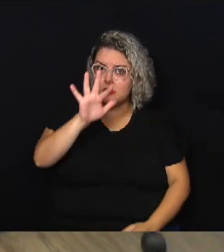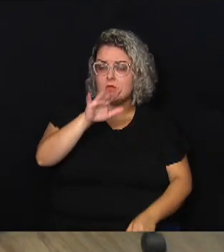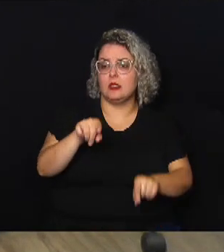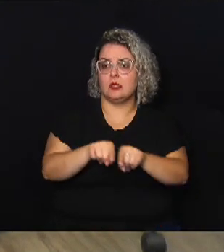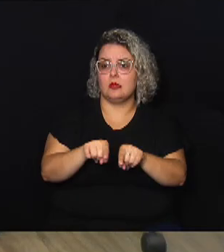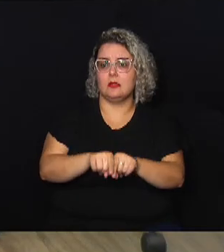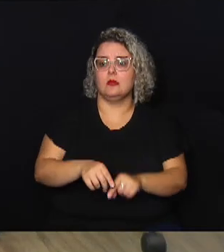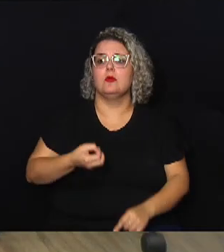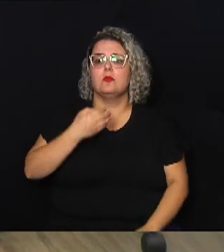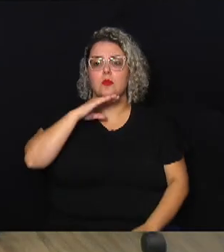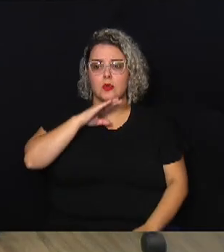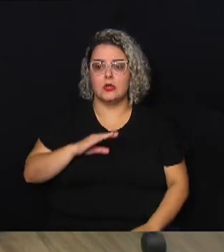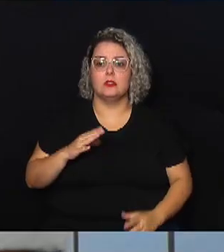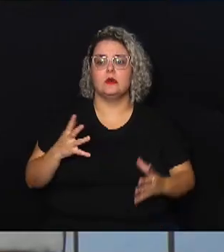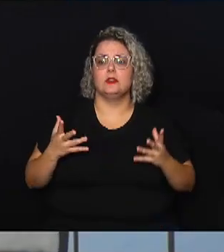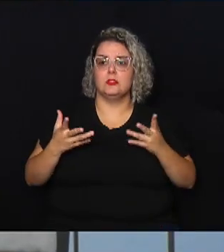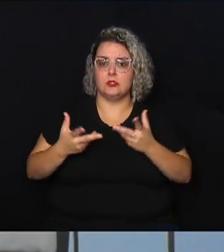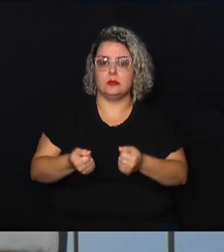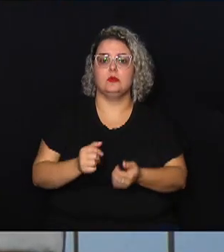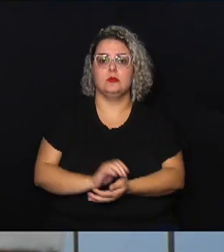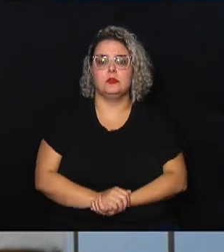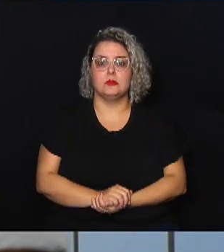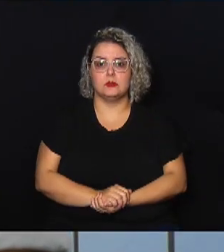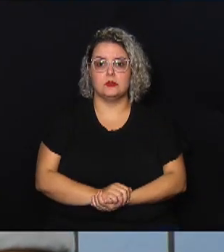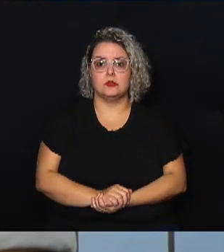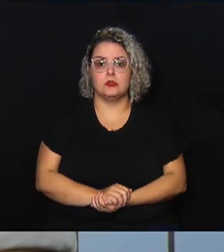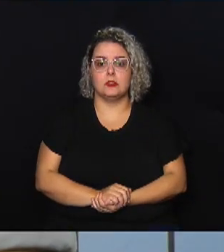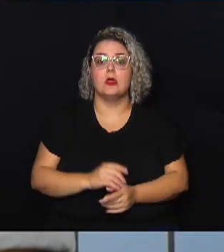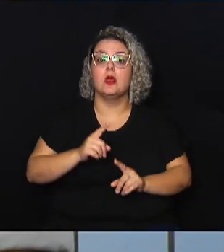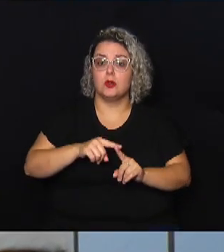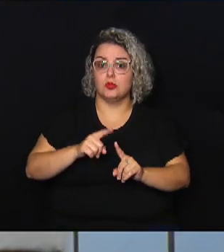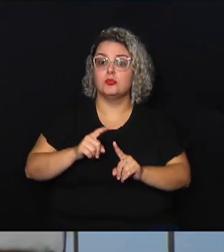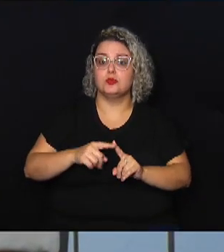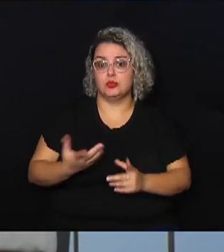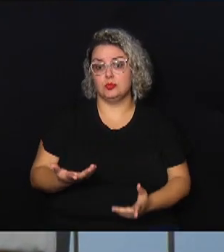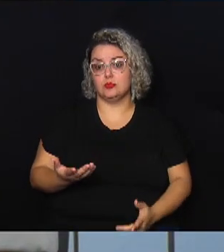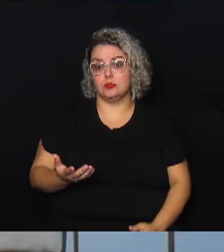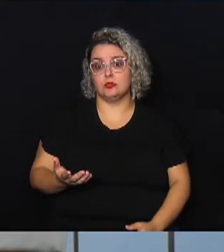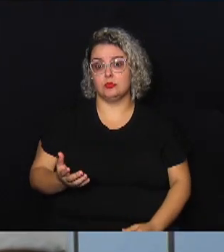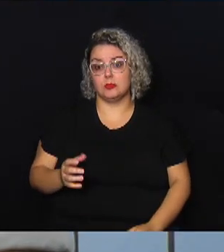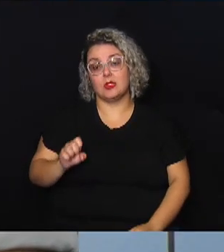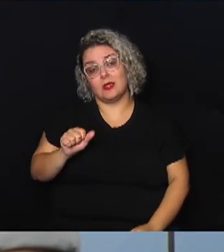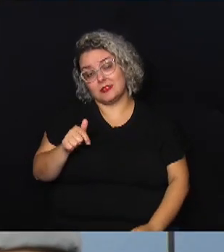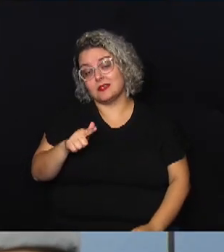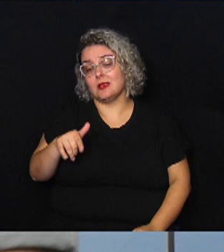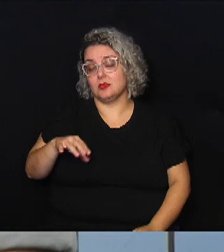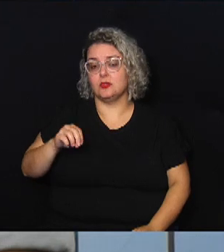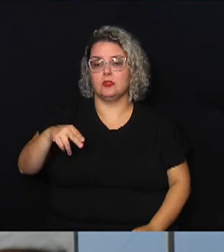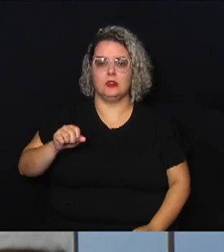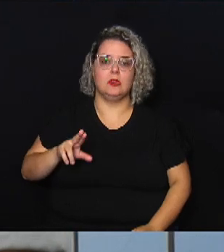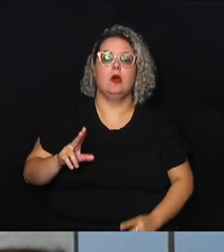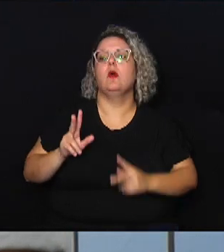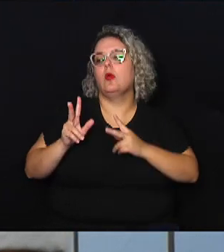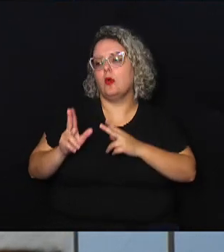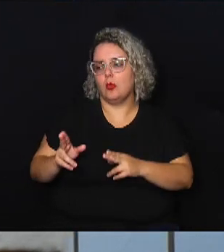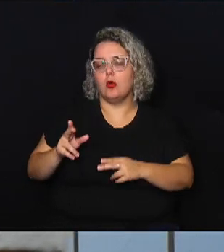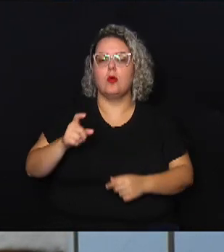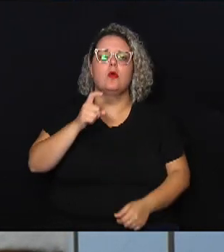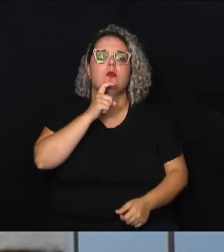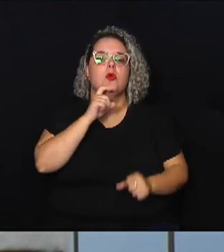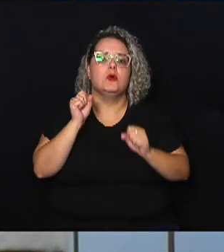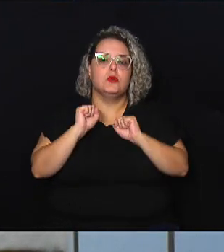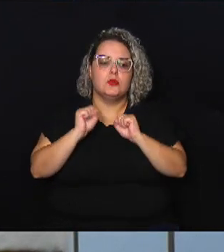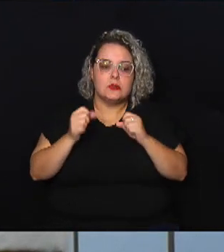Boa tarde, primeiro, a todos. Esse é um tipo de ocorrência que acaba sendo sazonal. Assim como no inverno a gente tem muitas queimadas,